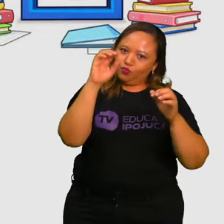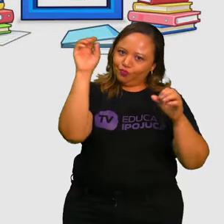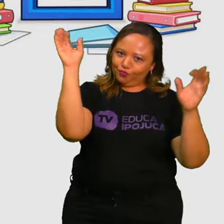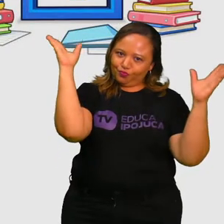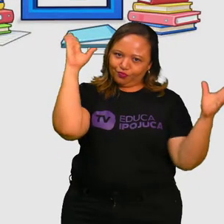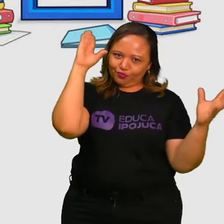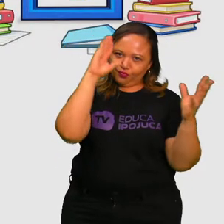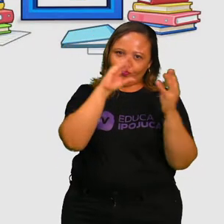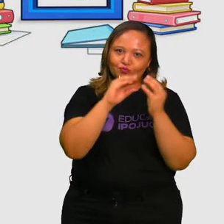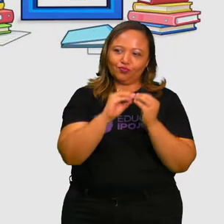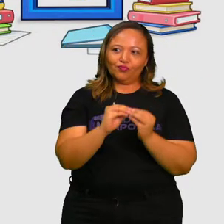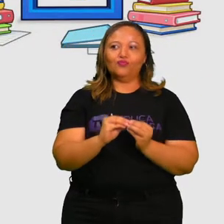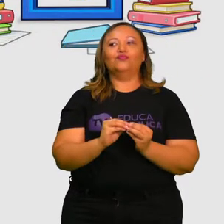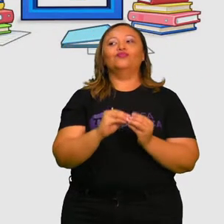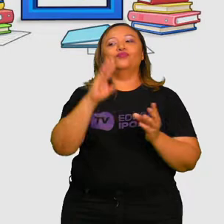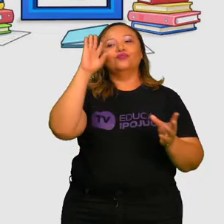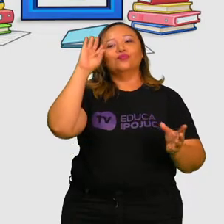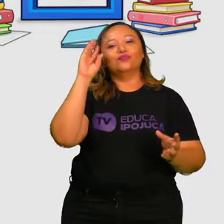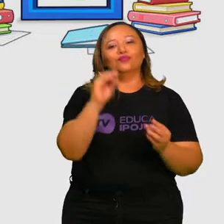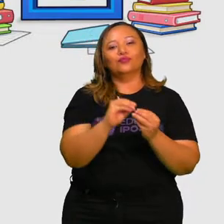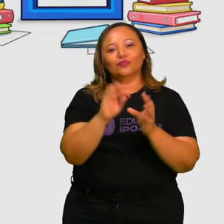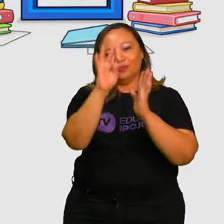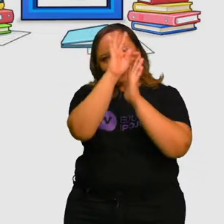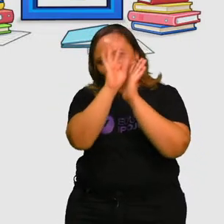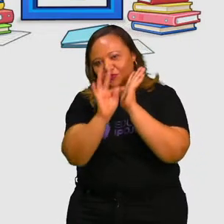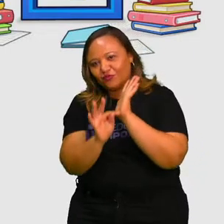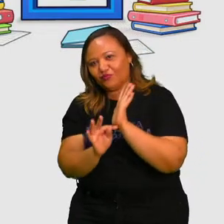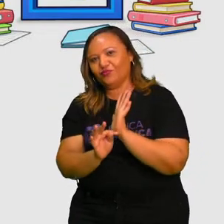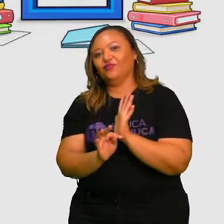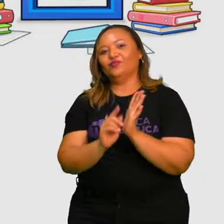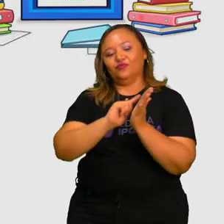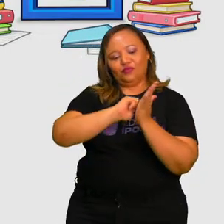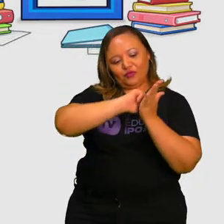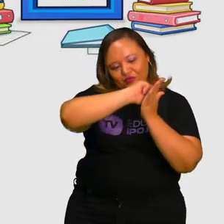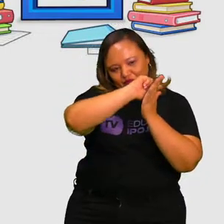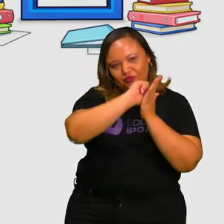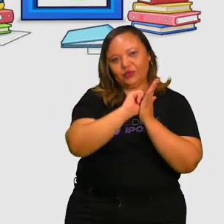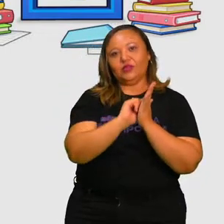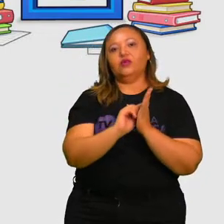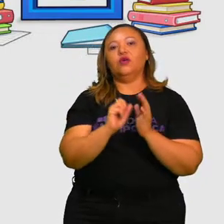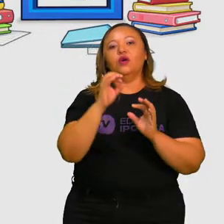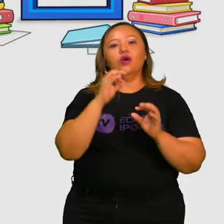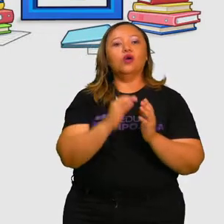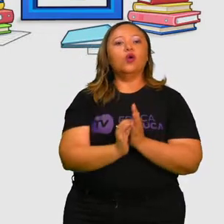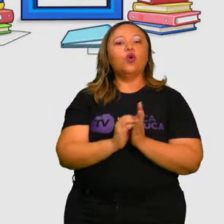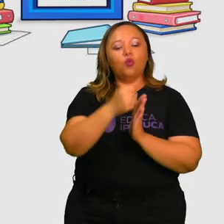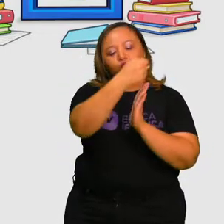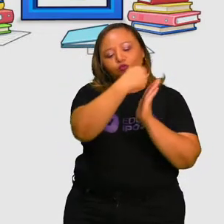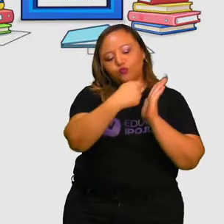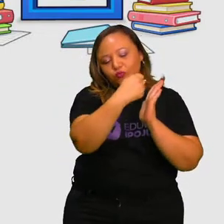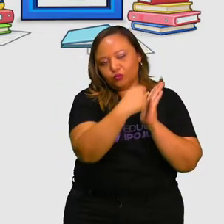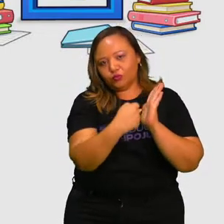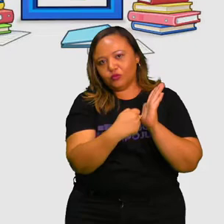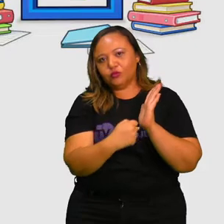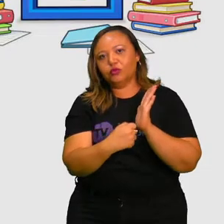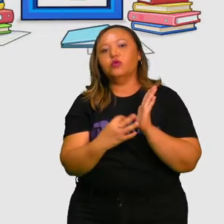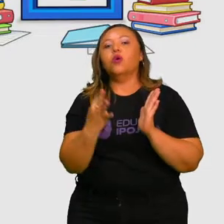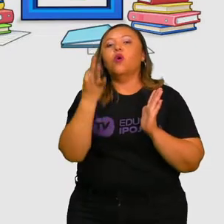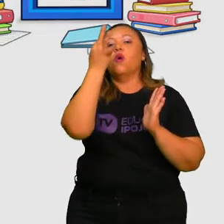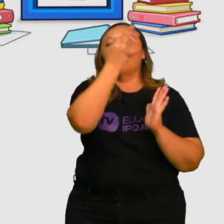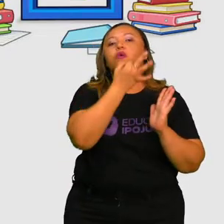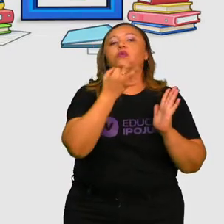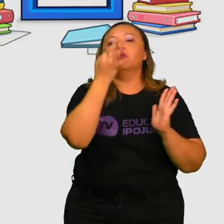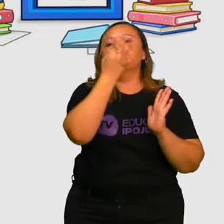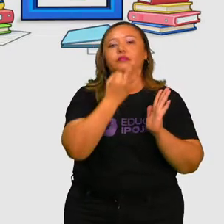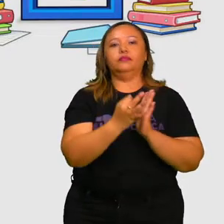Resumindo, sintetizando, os gêneros textuais são textos orais e escritos também, usados